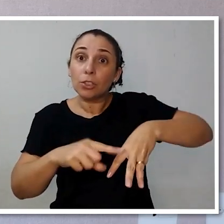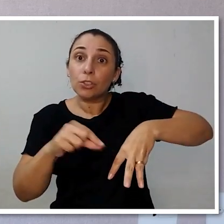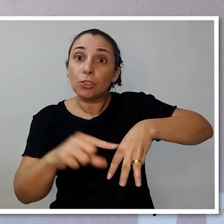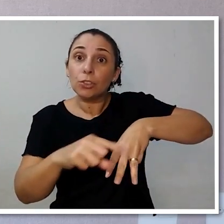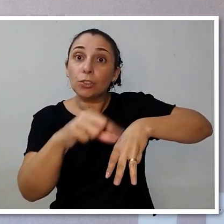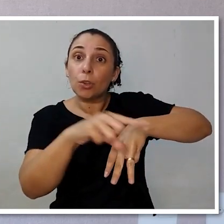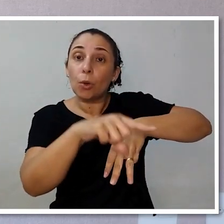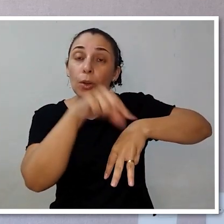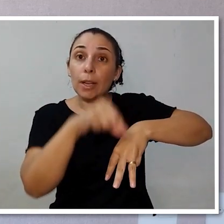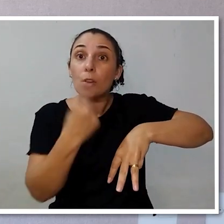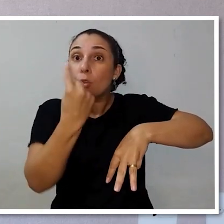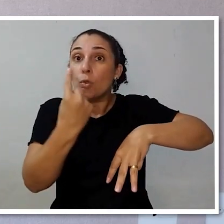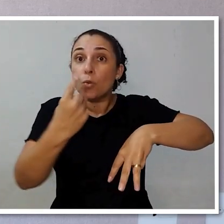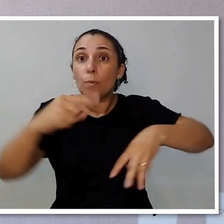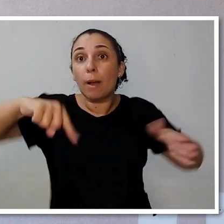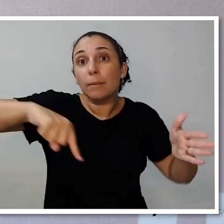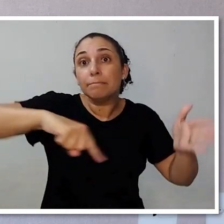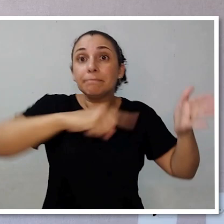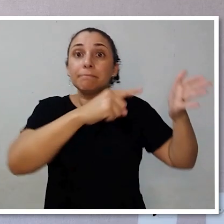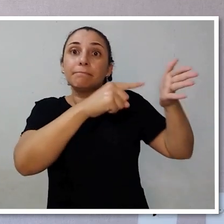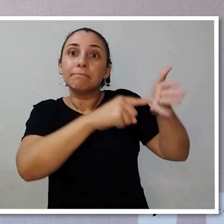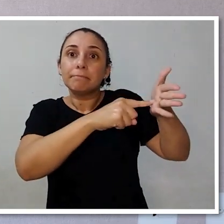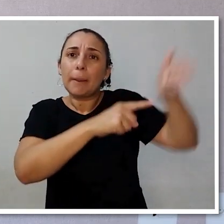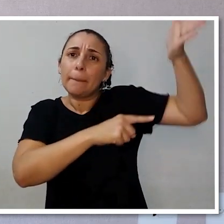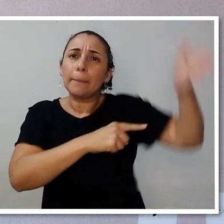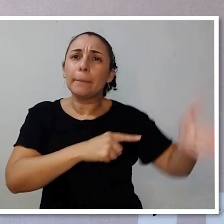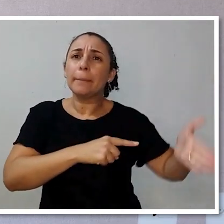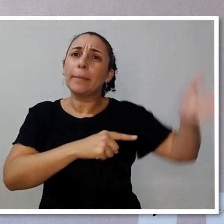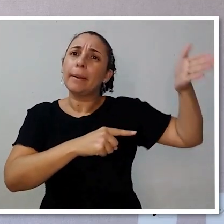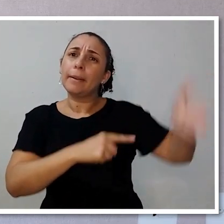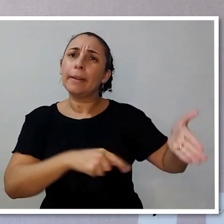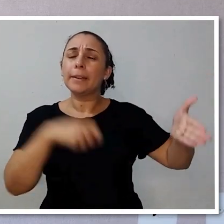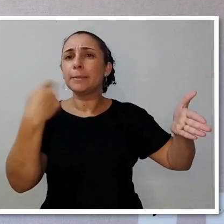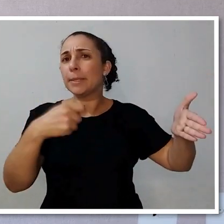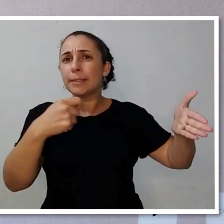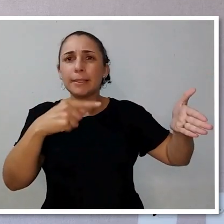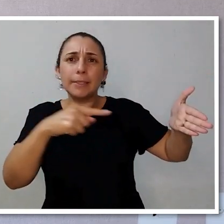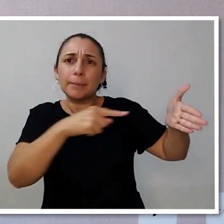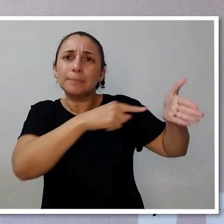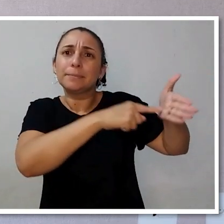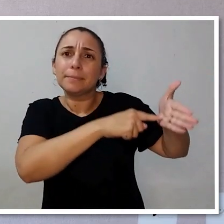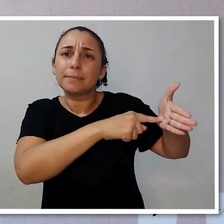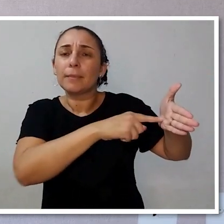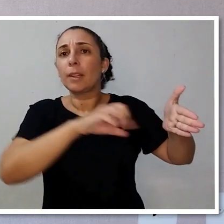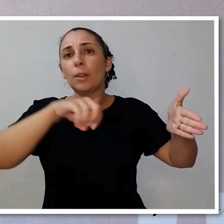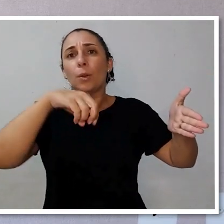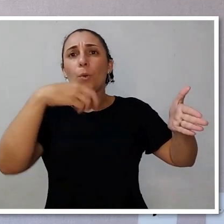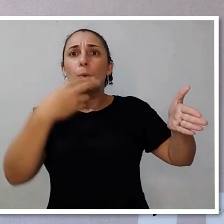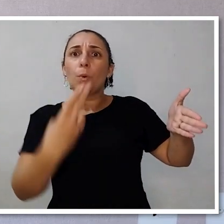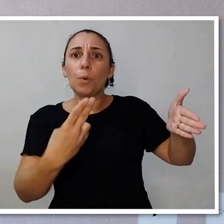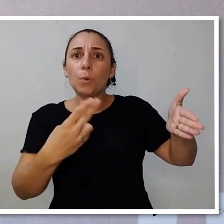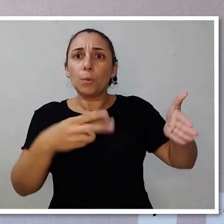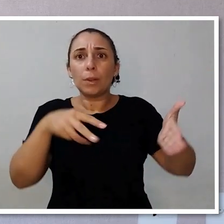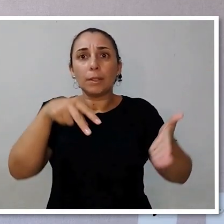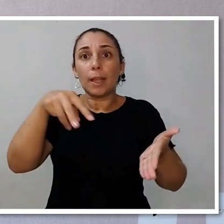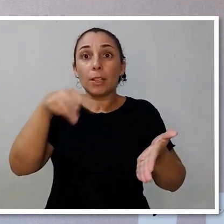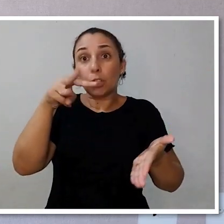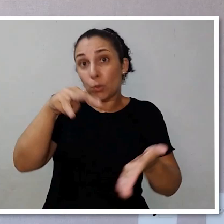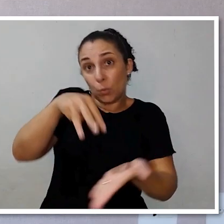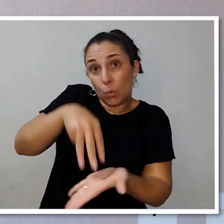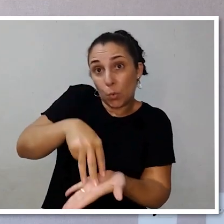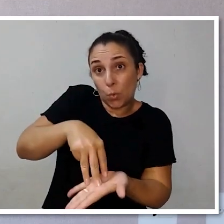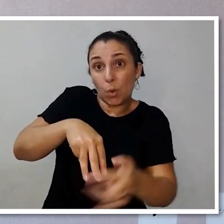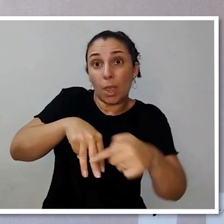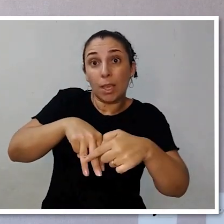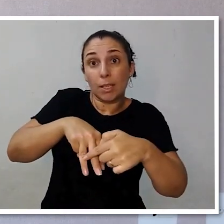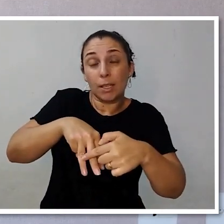diferentes umas das outras. Isso é legal porque, às vezes, você precisa apoiar uma das pernas, às vezes, num lado que é vertical. Por exemplo, você precisa